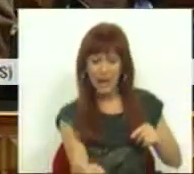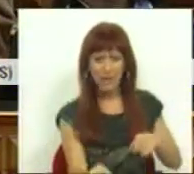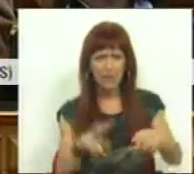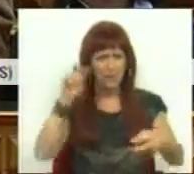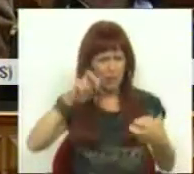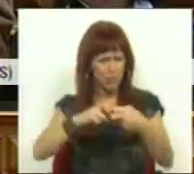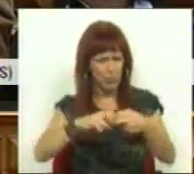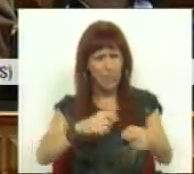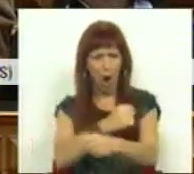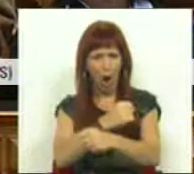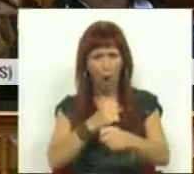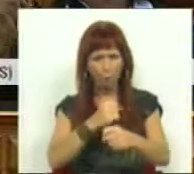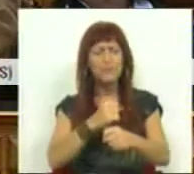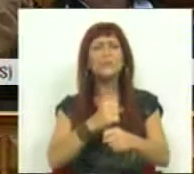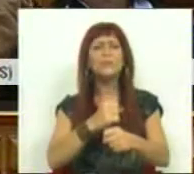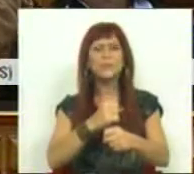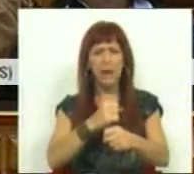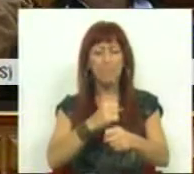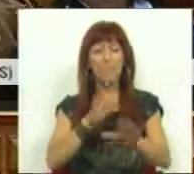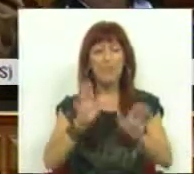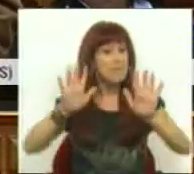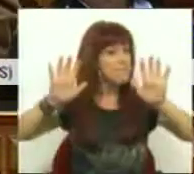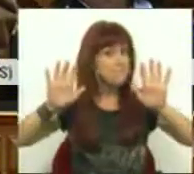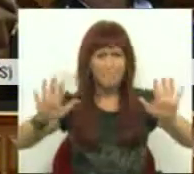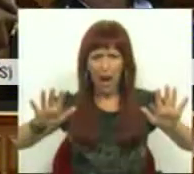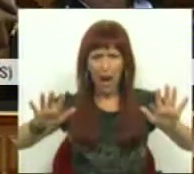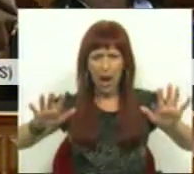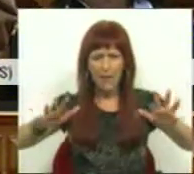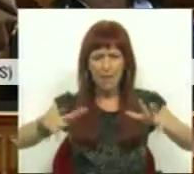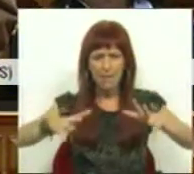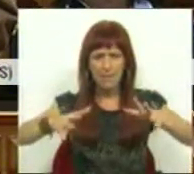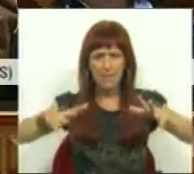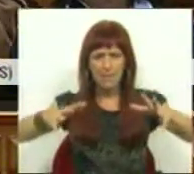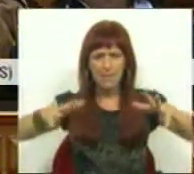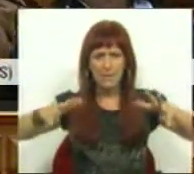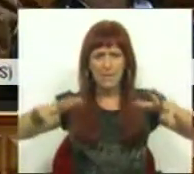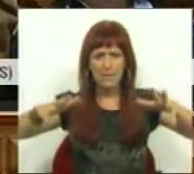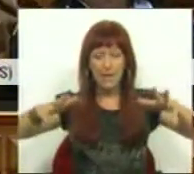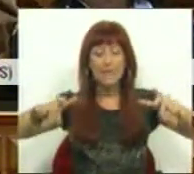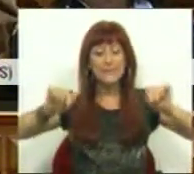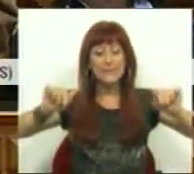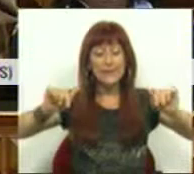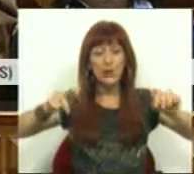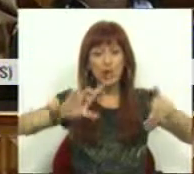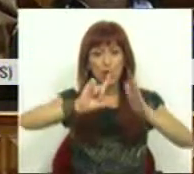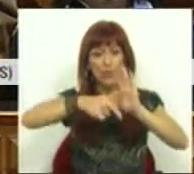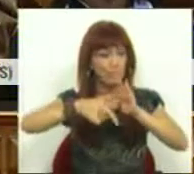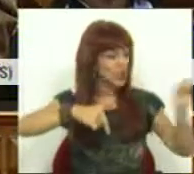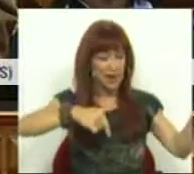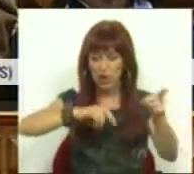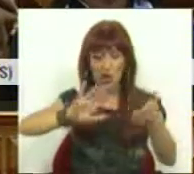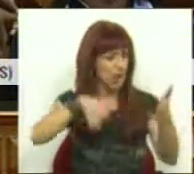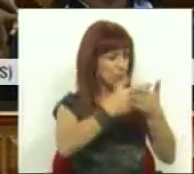afetadas pela obesidade. Portanto, é preciso travar esta espiral de crescimento e, desse ponto de vista, os projetos de